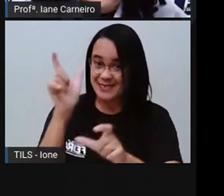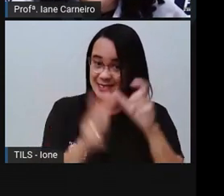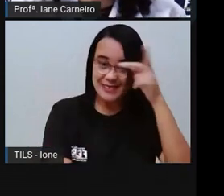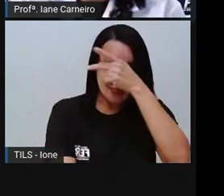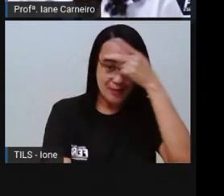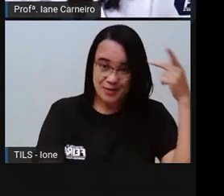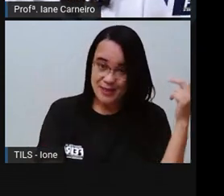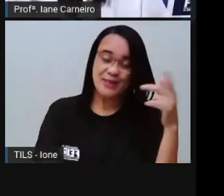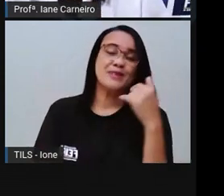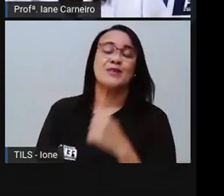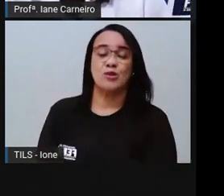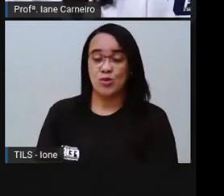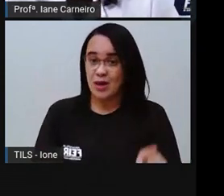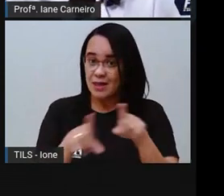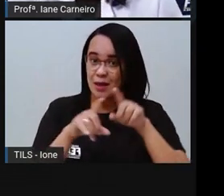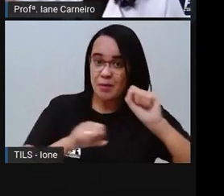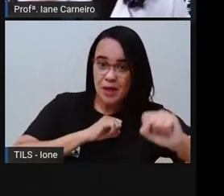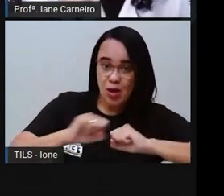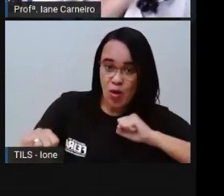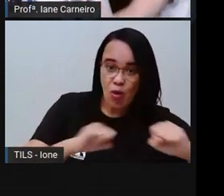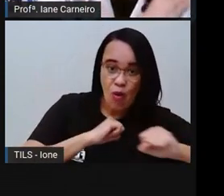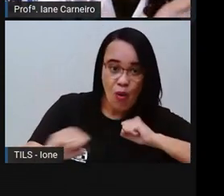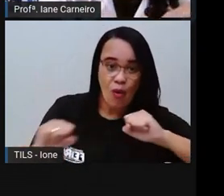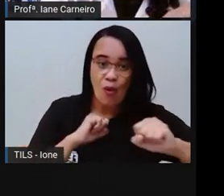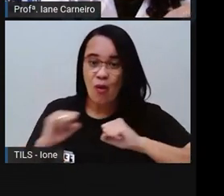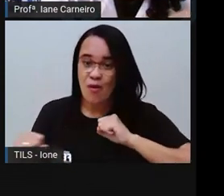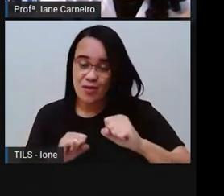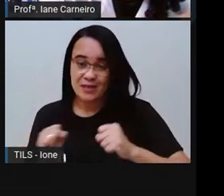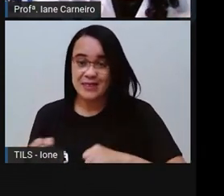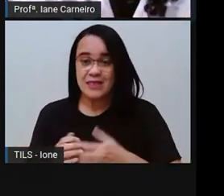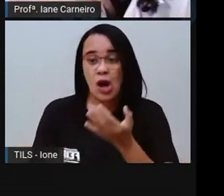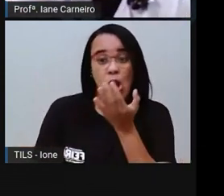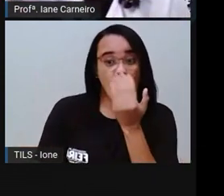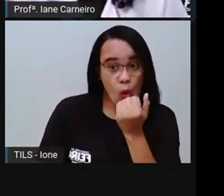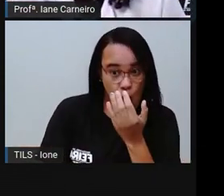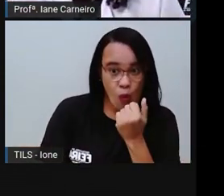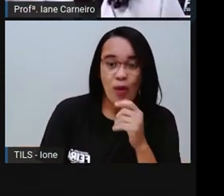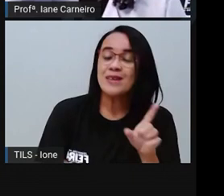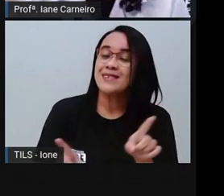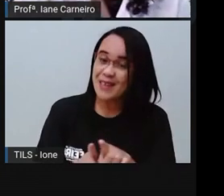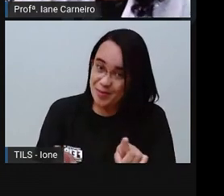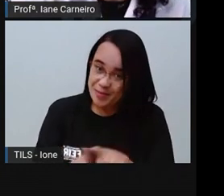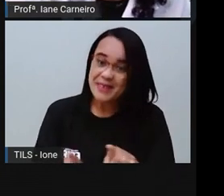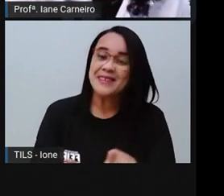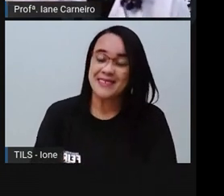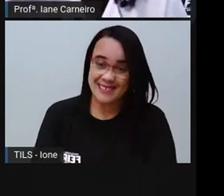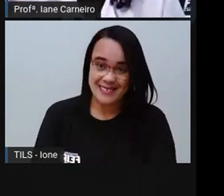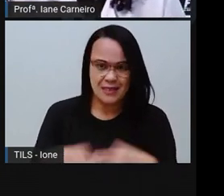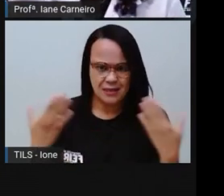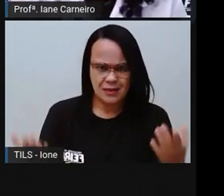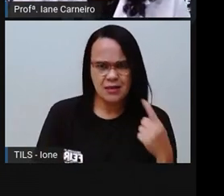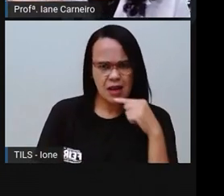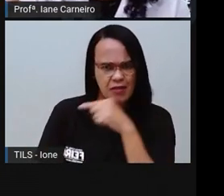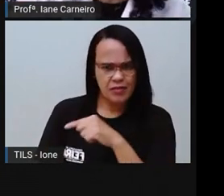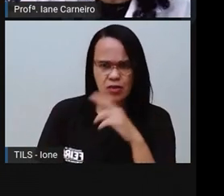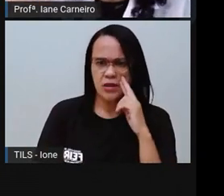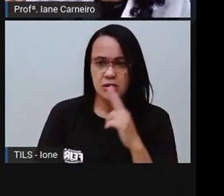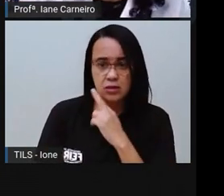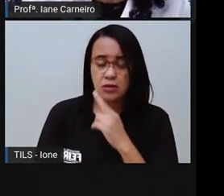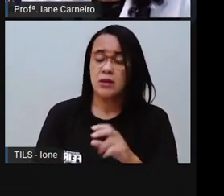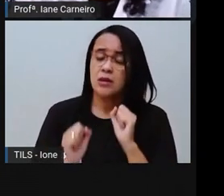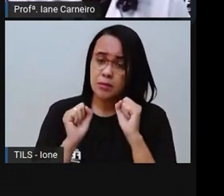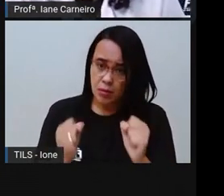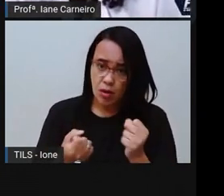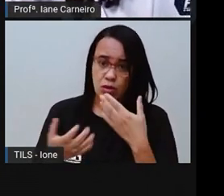correm e comem, né? Então, gente viu que lá no restaurante, as pessoas podiam conversar, né? Rir, brincar,